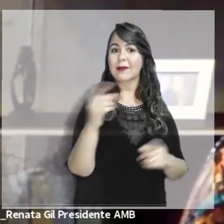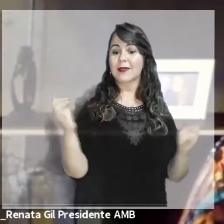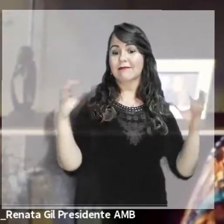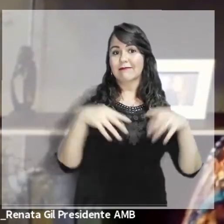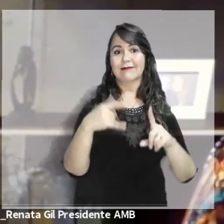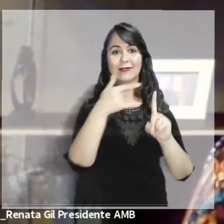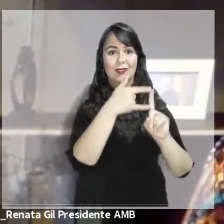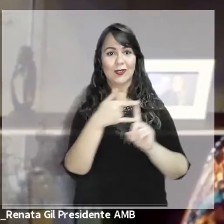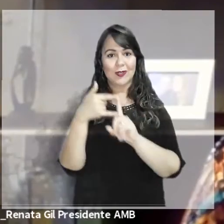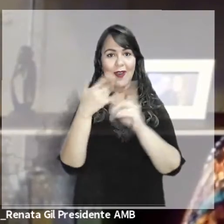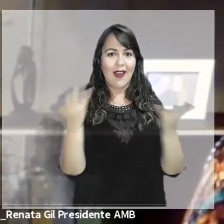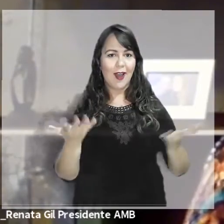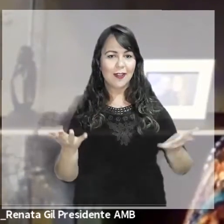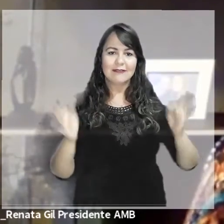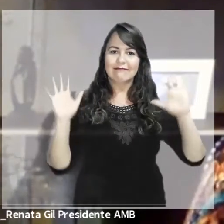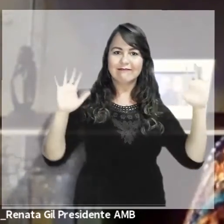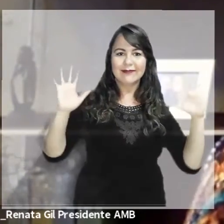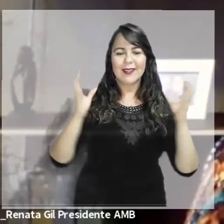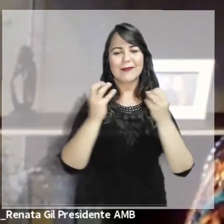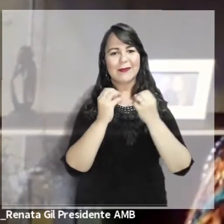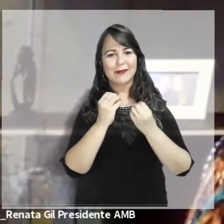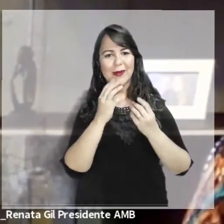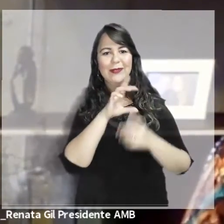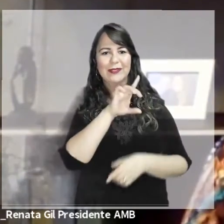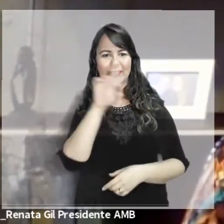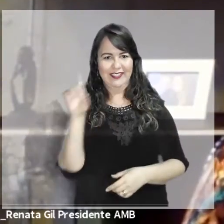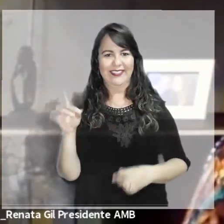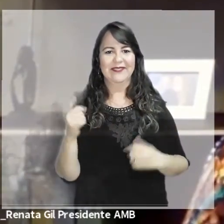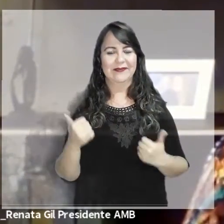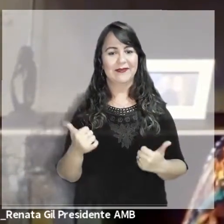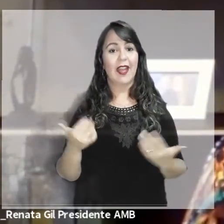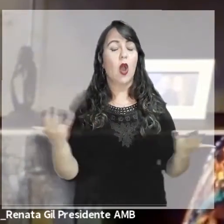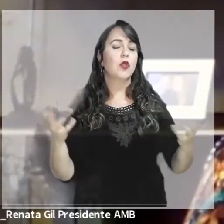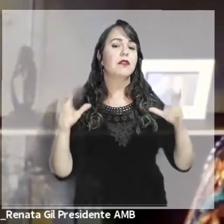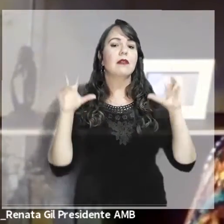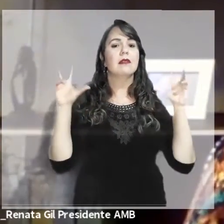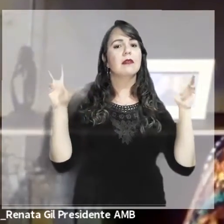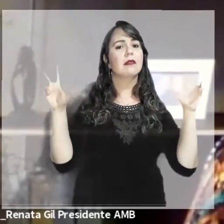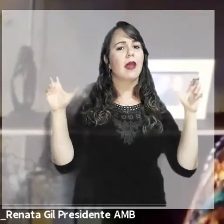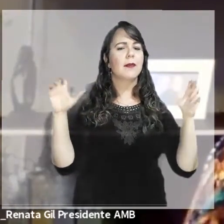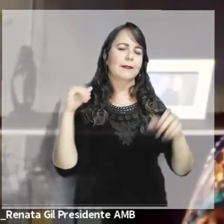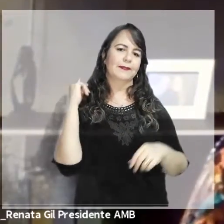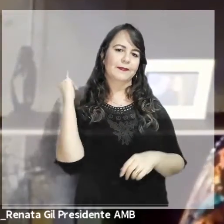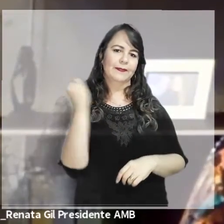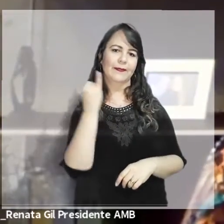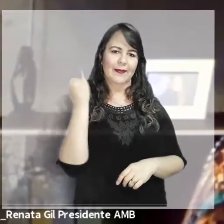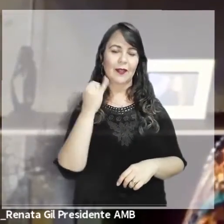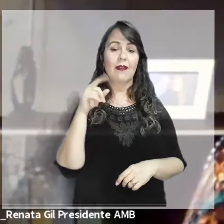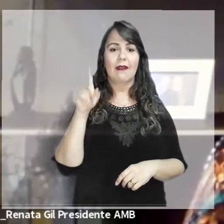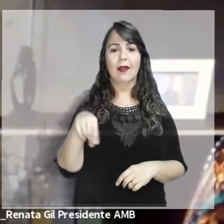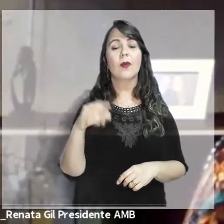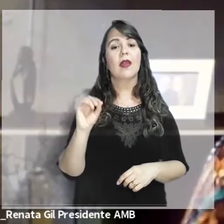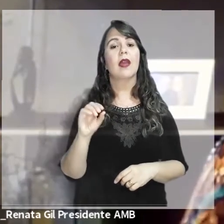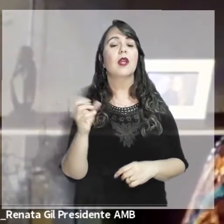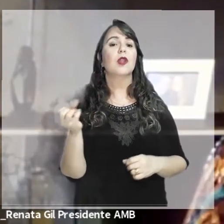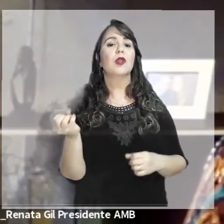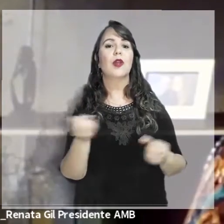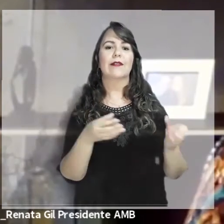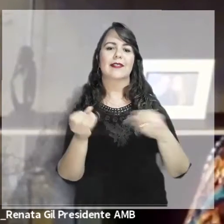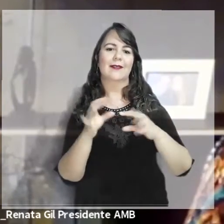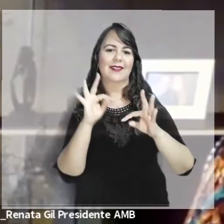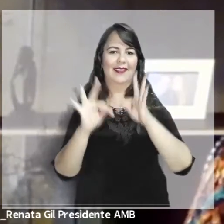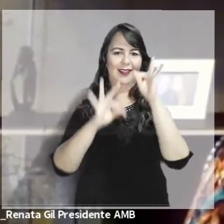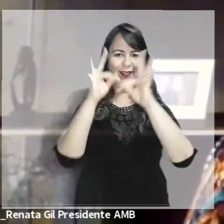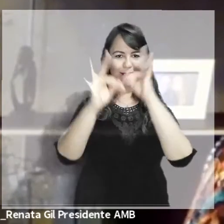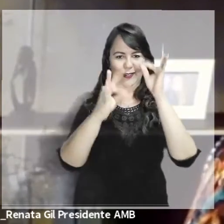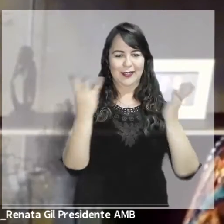alunos que estão nesta sala virtual e que vão se deleitar hoje com um tema que é o mais palpitante do momento, que é a